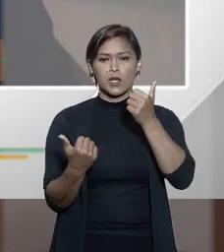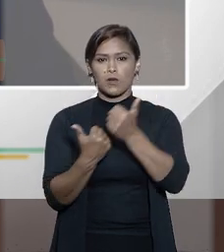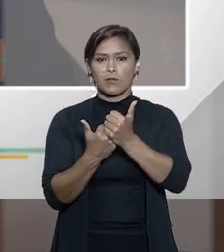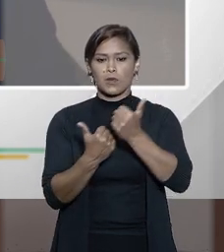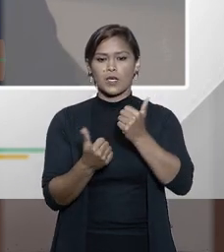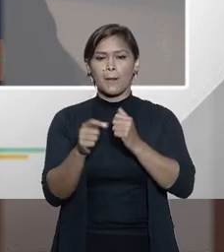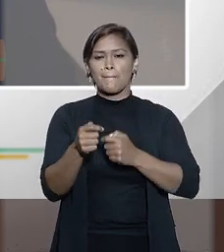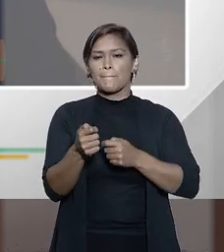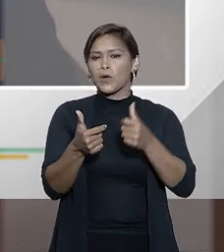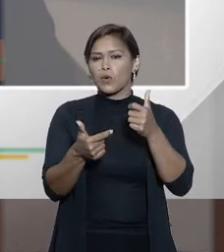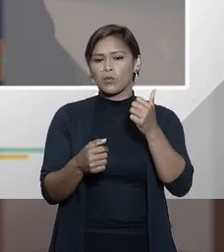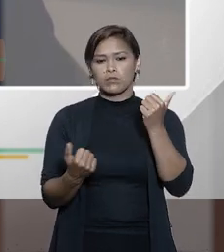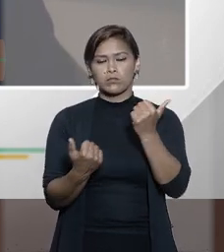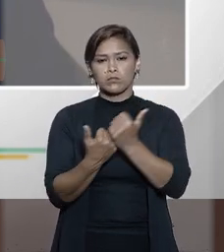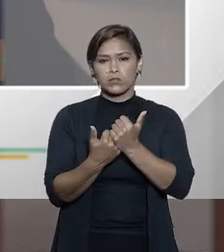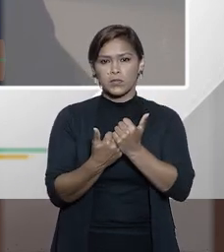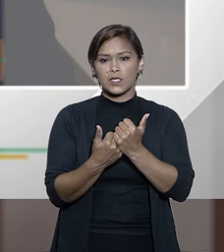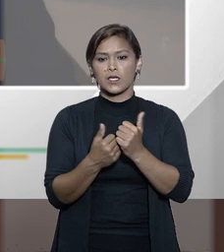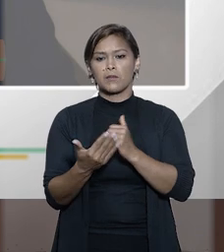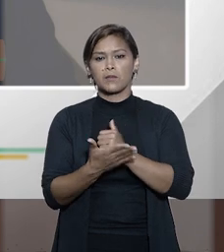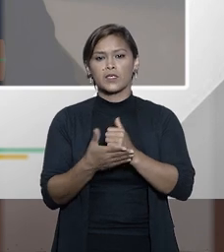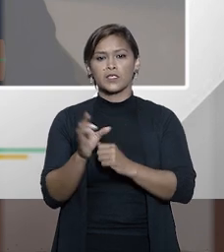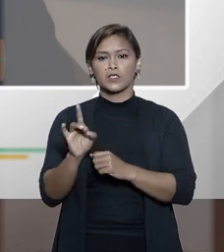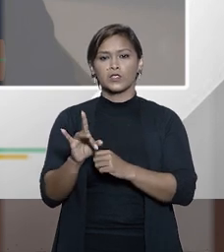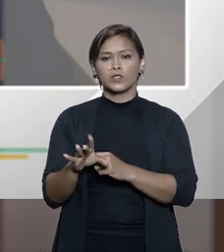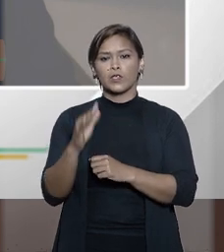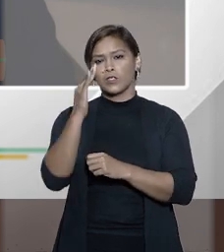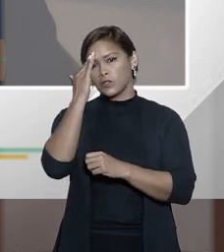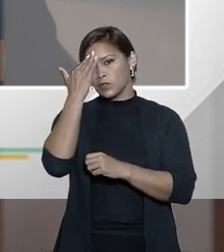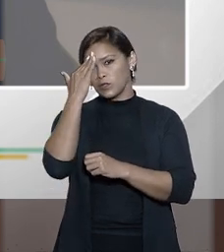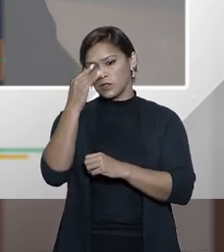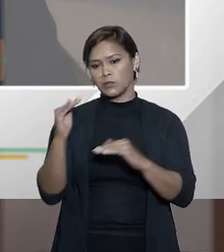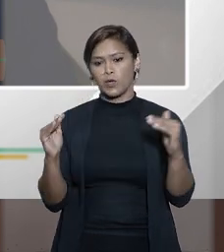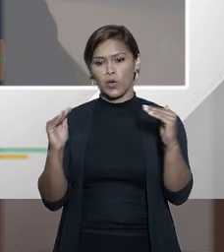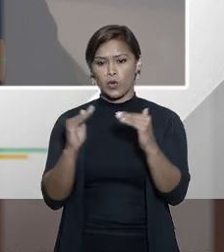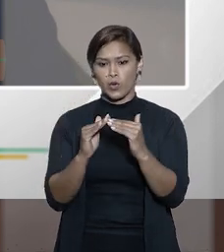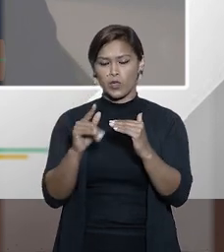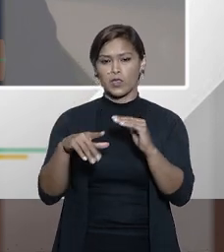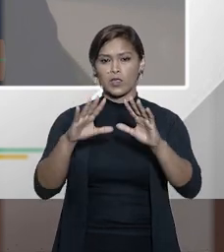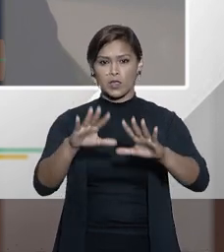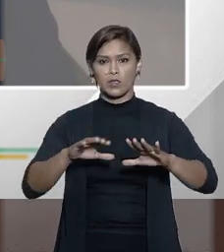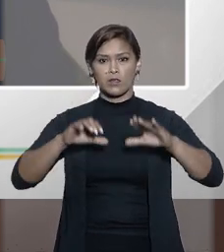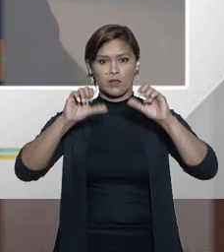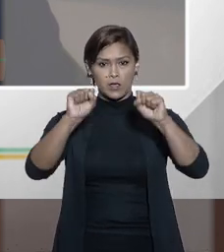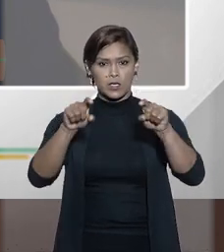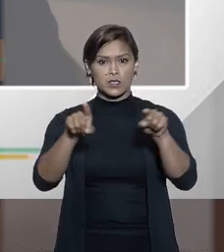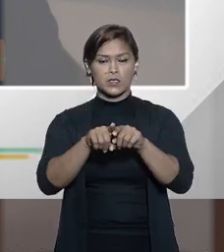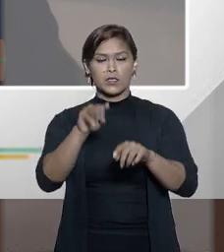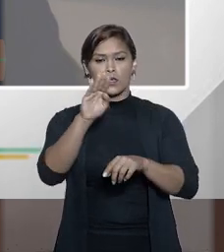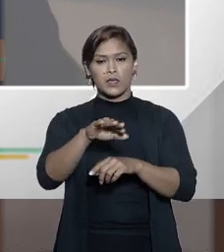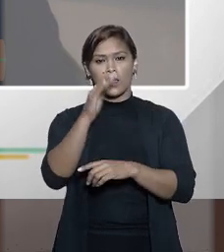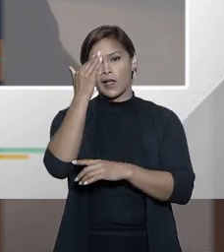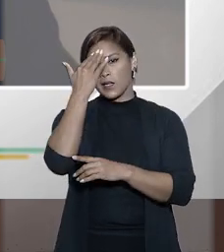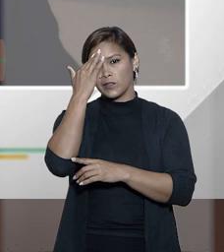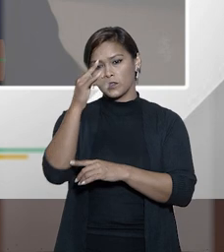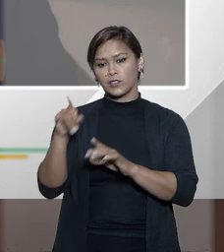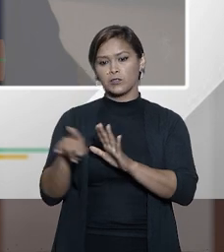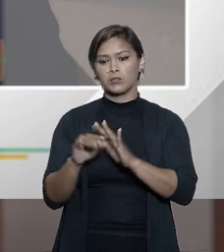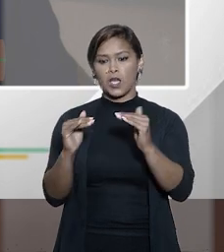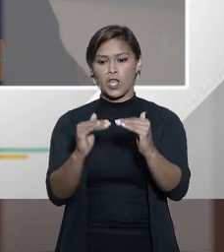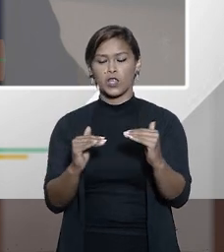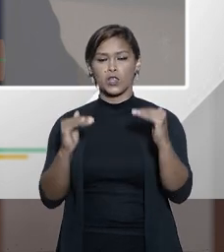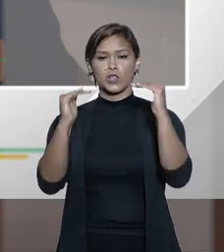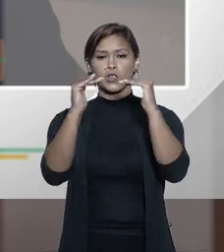cooperação e uma restrição que se baseava no entendimento até então consolidado na Suprema Corte, que era um entendimento